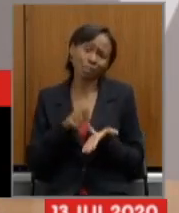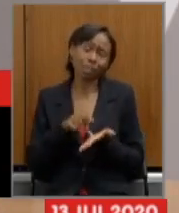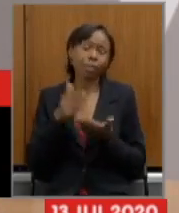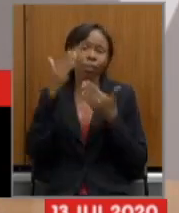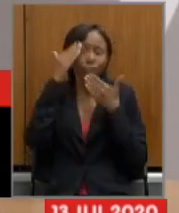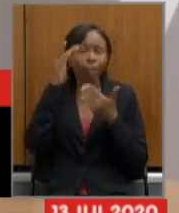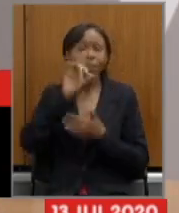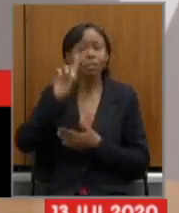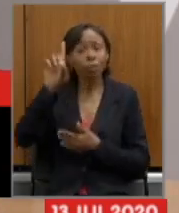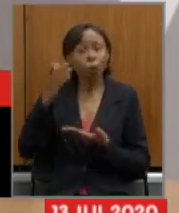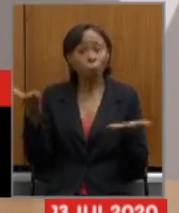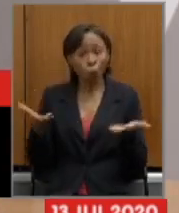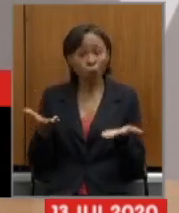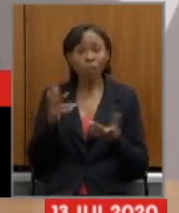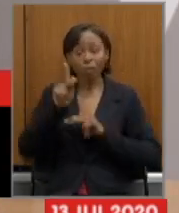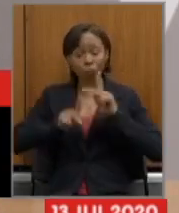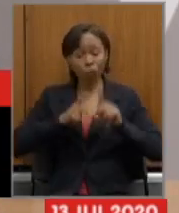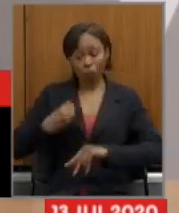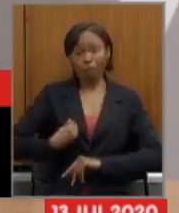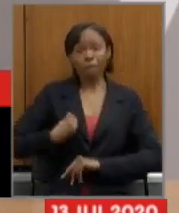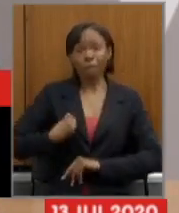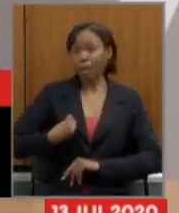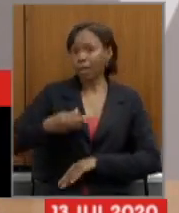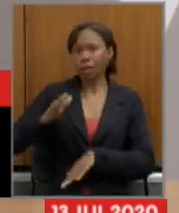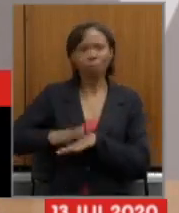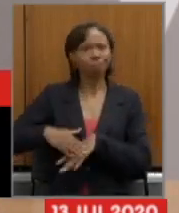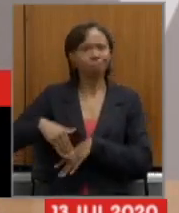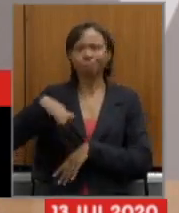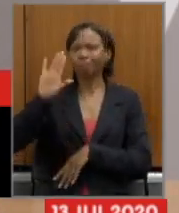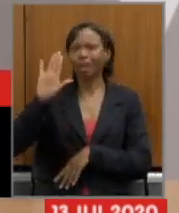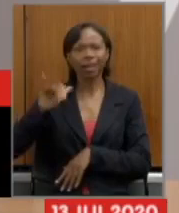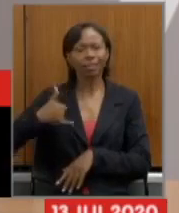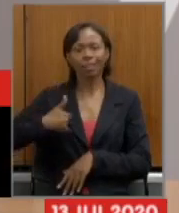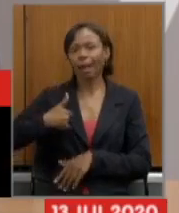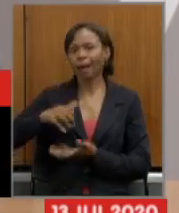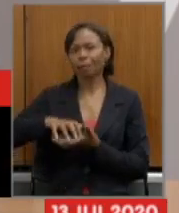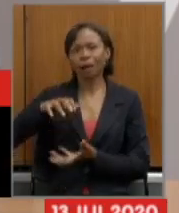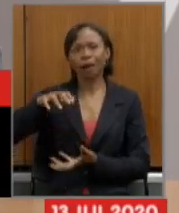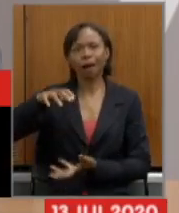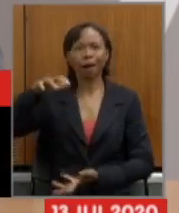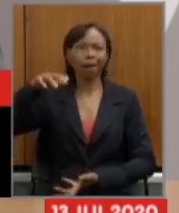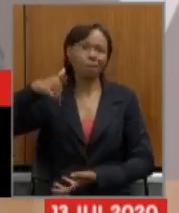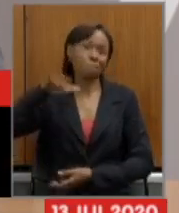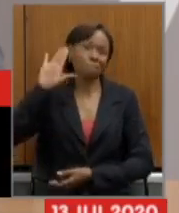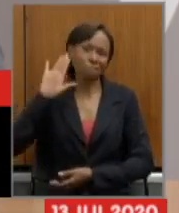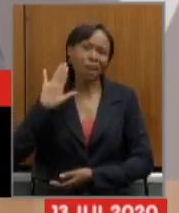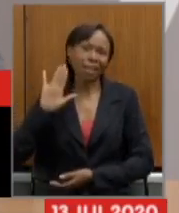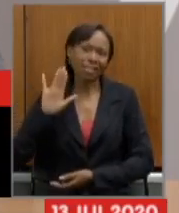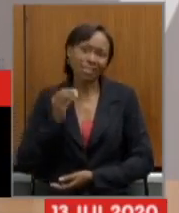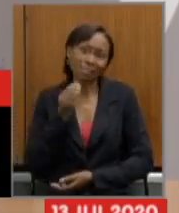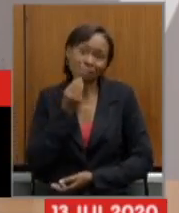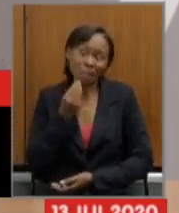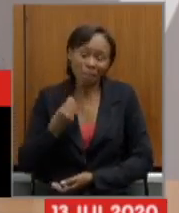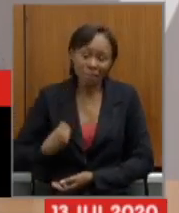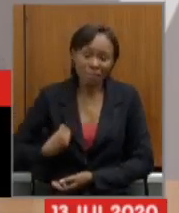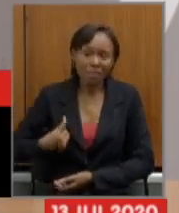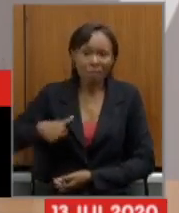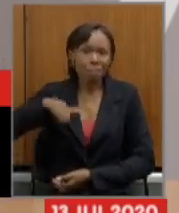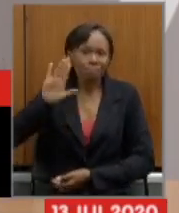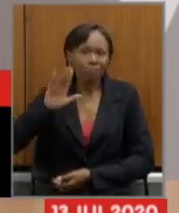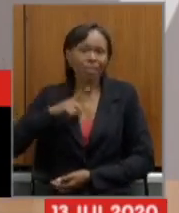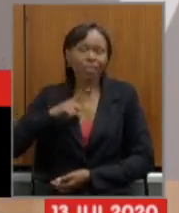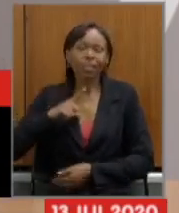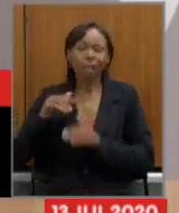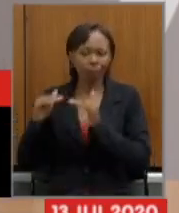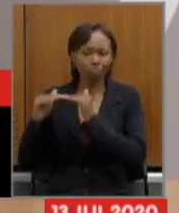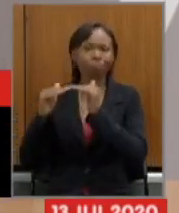a Deus hoje as pessoas vivem mais graças a Deus hoje a expectativa de vida é maior então fico muito muito satisfeita de ver que existe esse